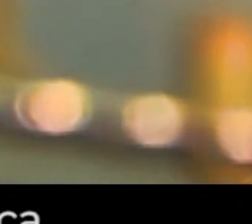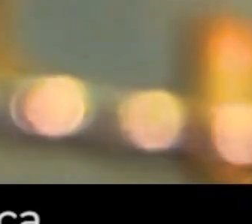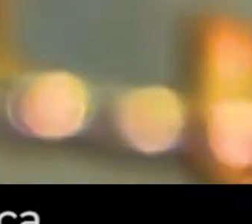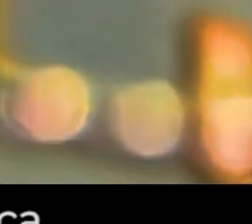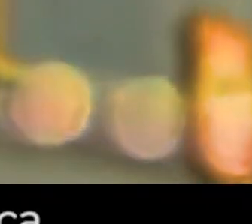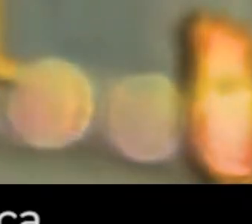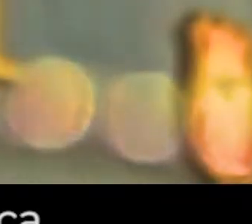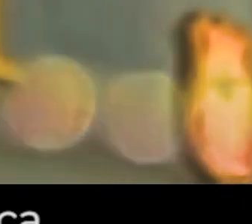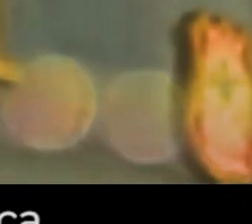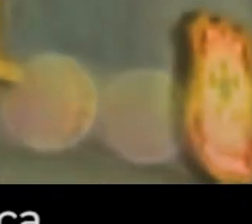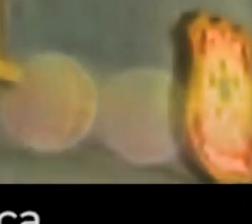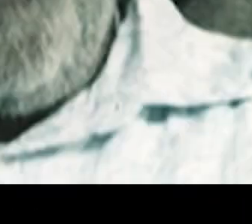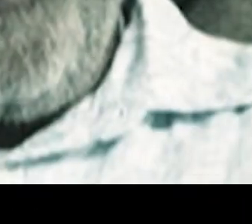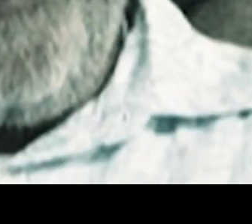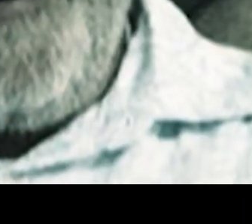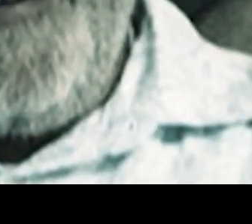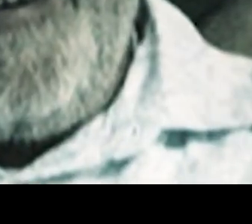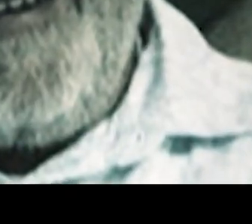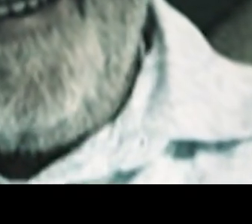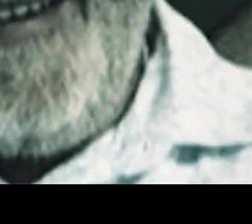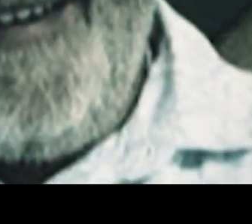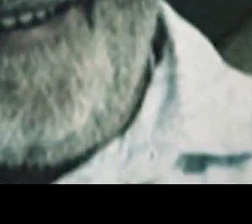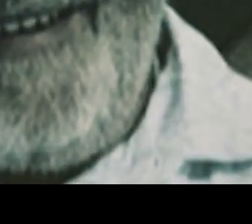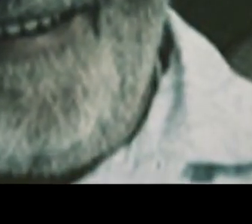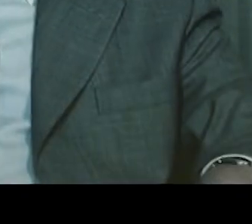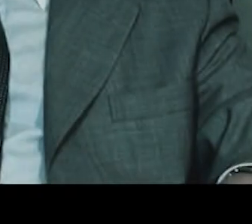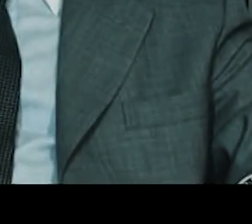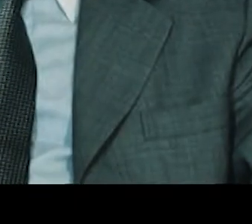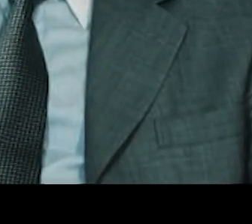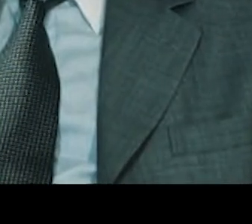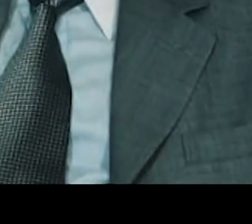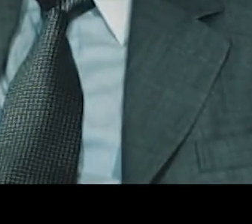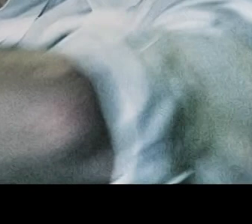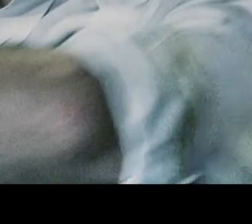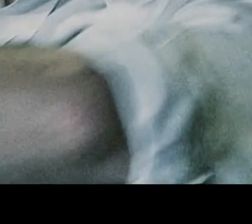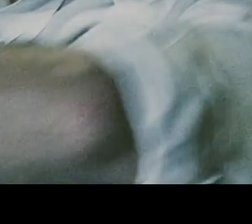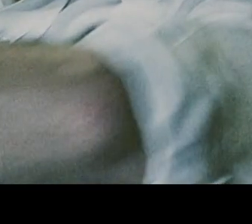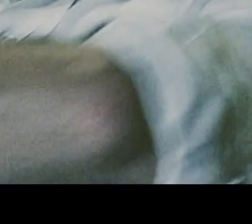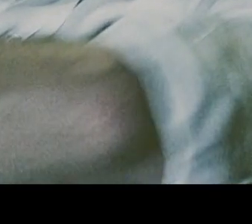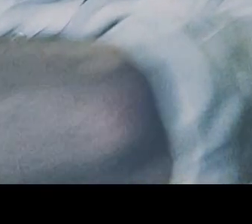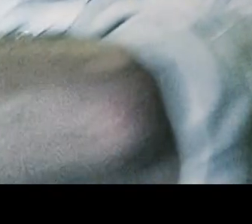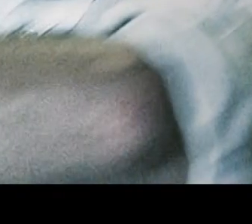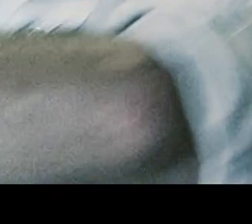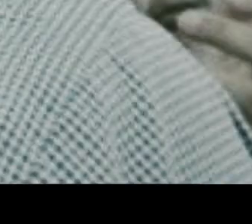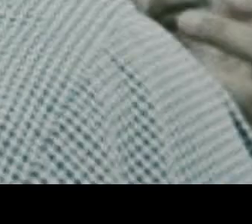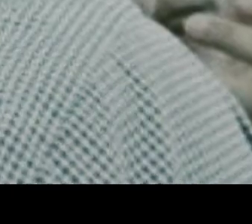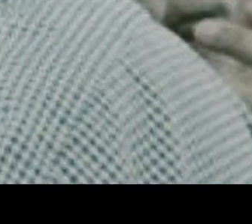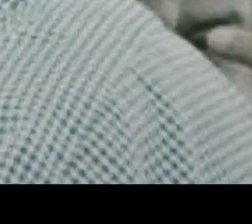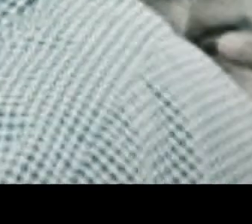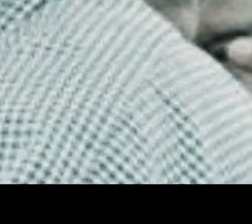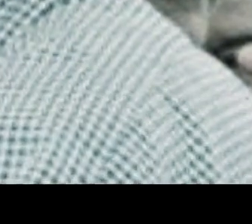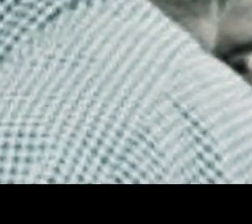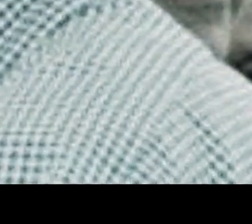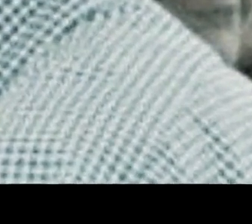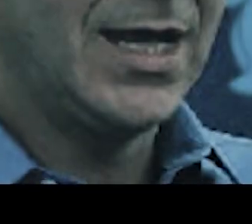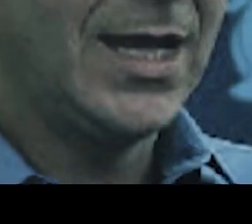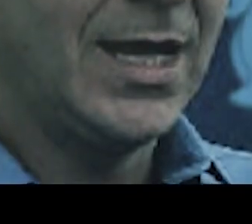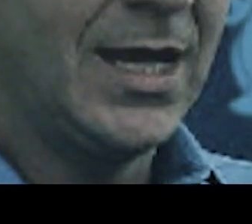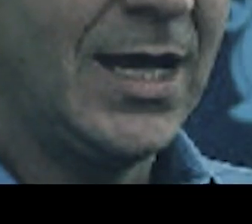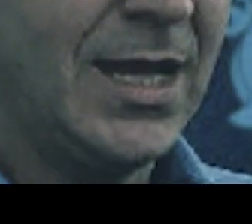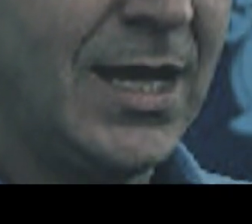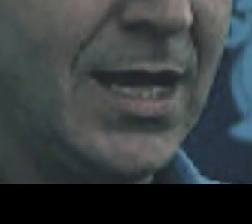prisões de todos os tipos na política. Prenderam o padrinho do político. Prenderam o pai do político.